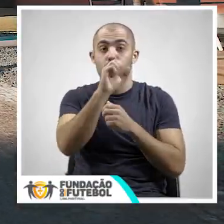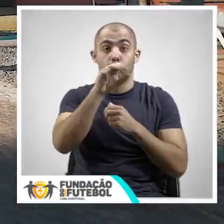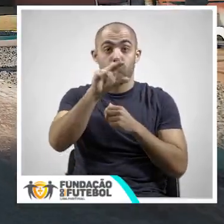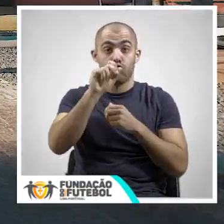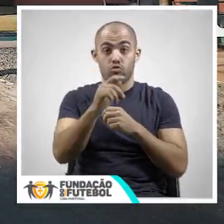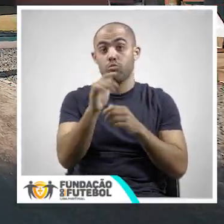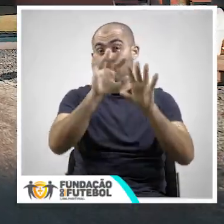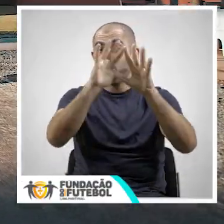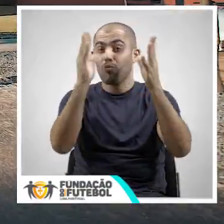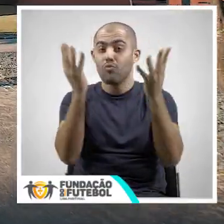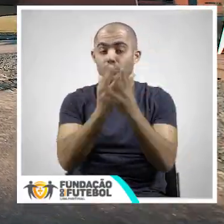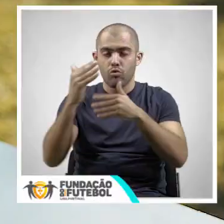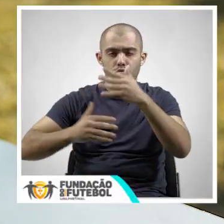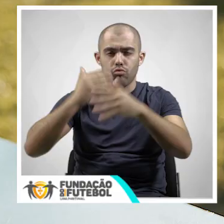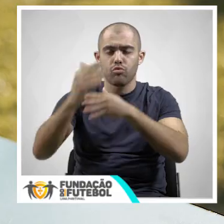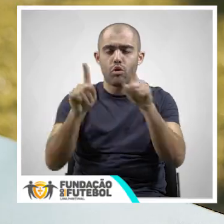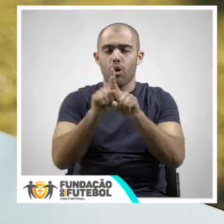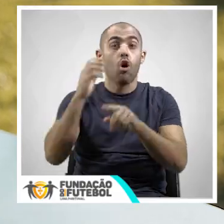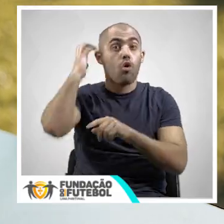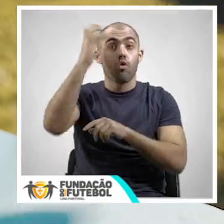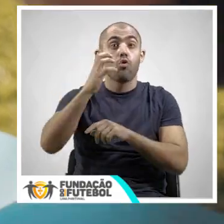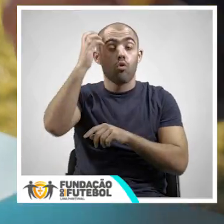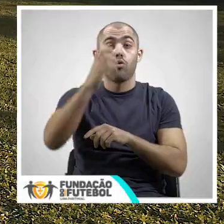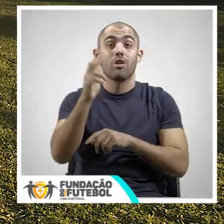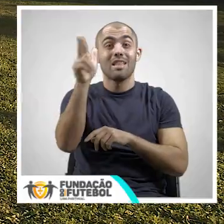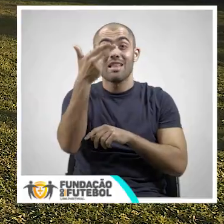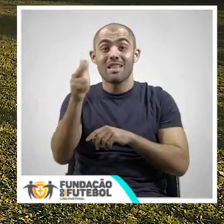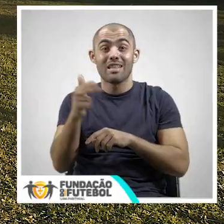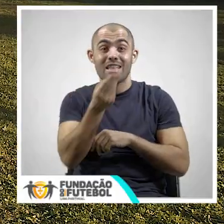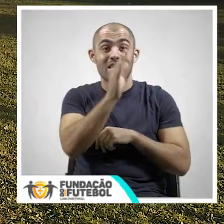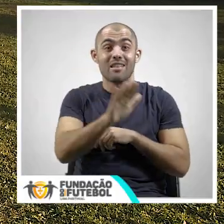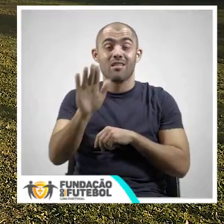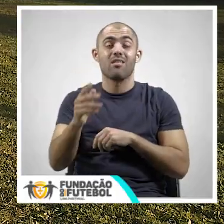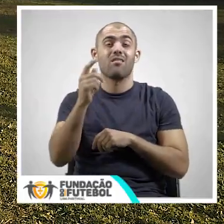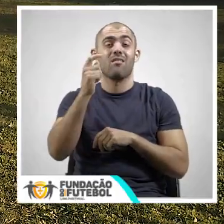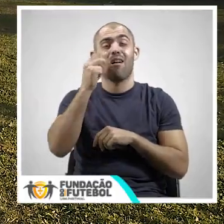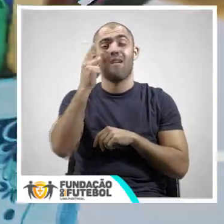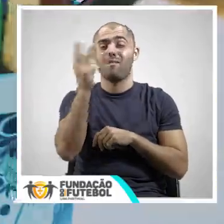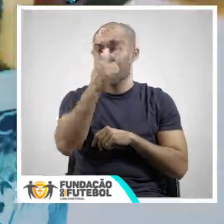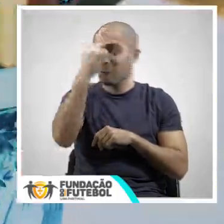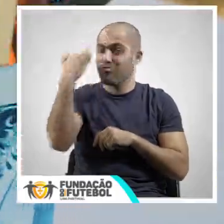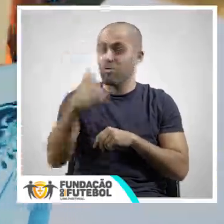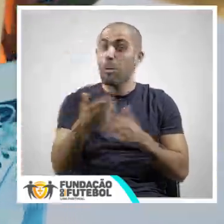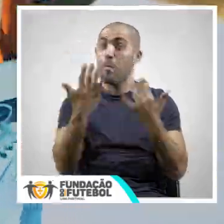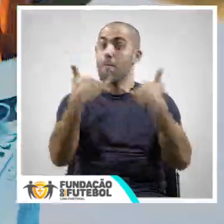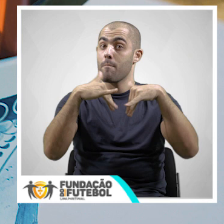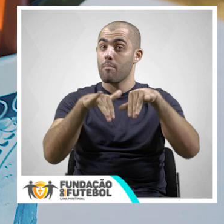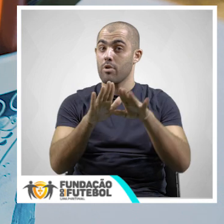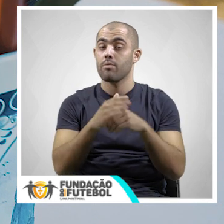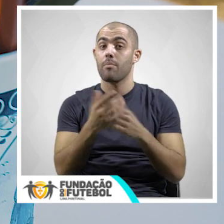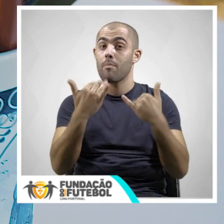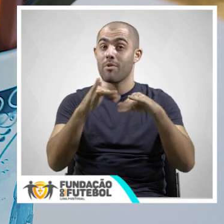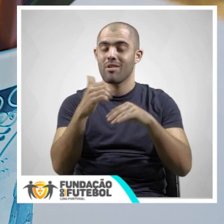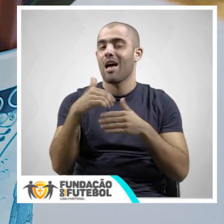grande protagonista da prova rolaram com os sonhos pintados de crianças, para quem a vida tem sido difícil, mas que tem tido